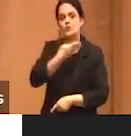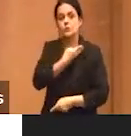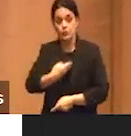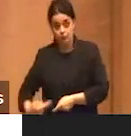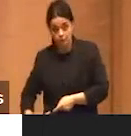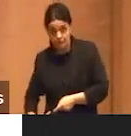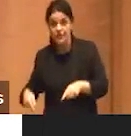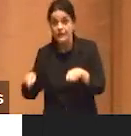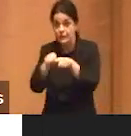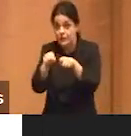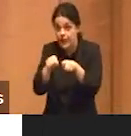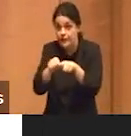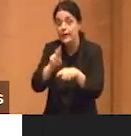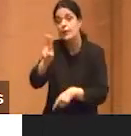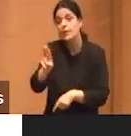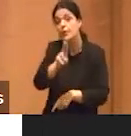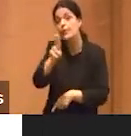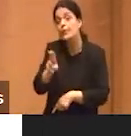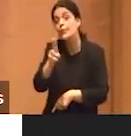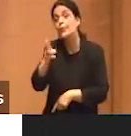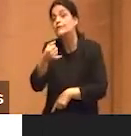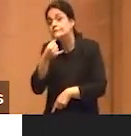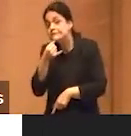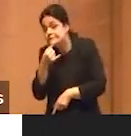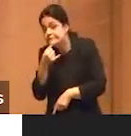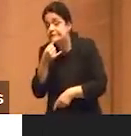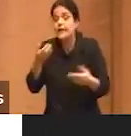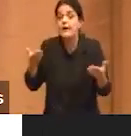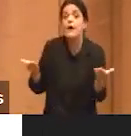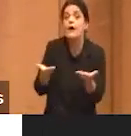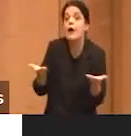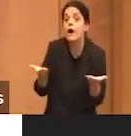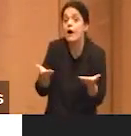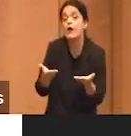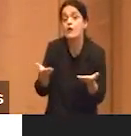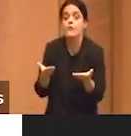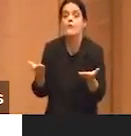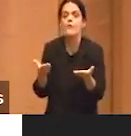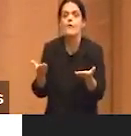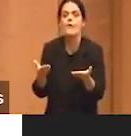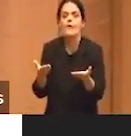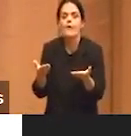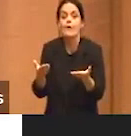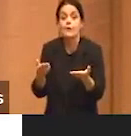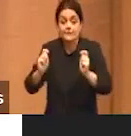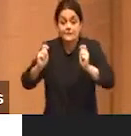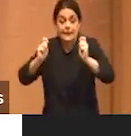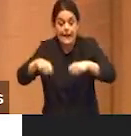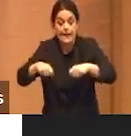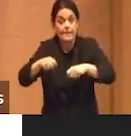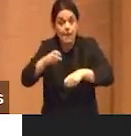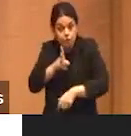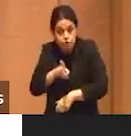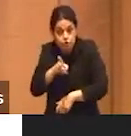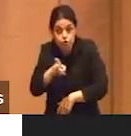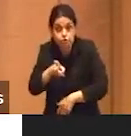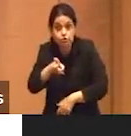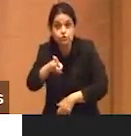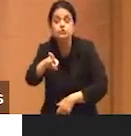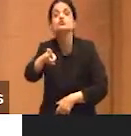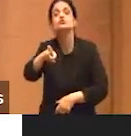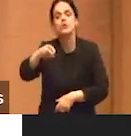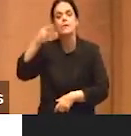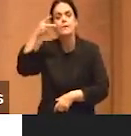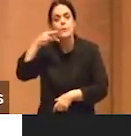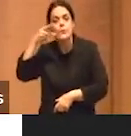não é, Mariano? agora, aquilo que poderia ser a ponta de lança de continuar essa política de Estado, que